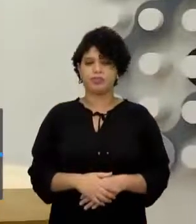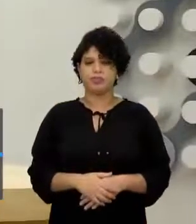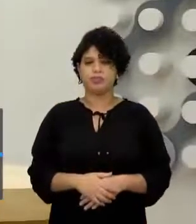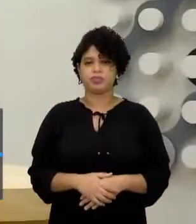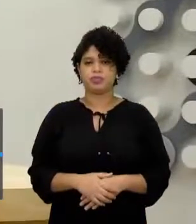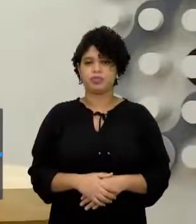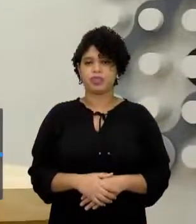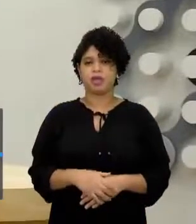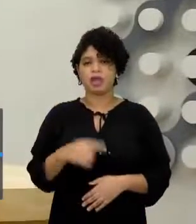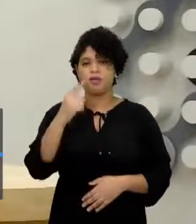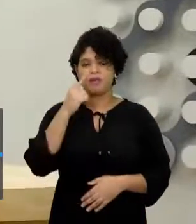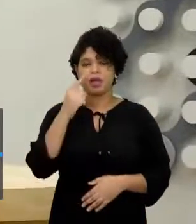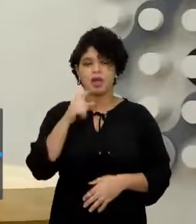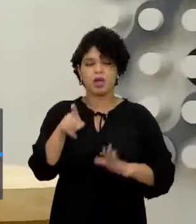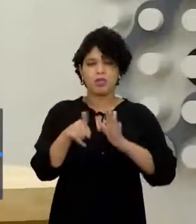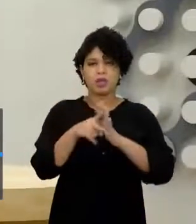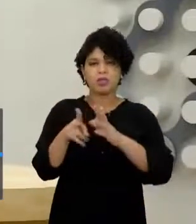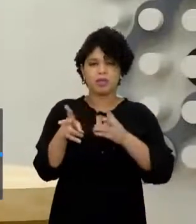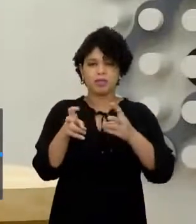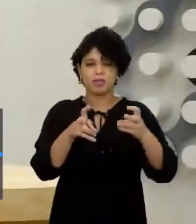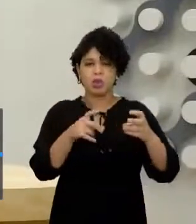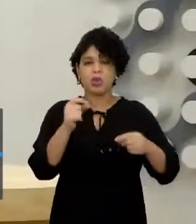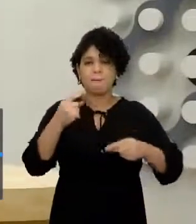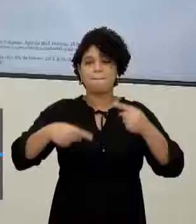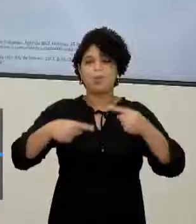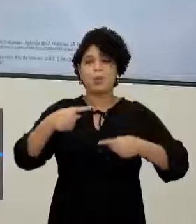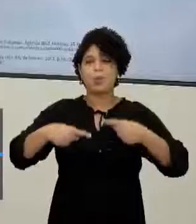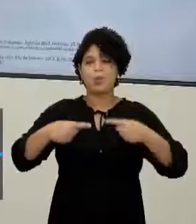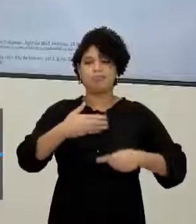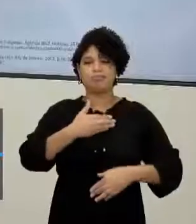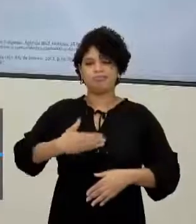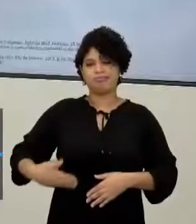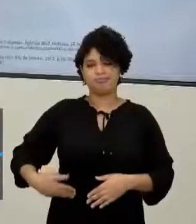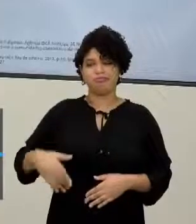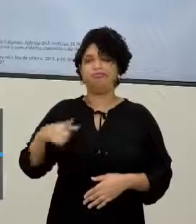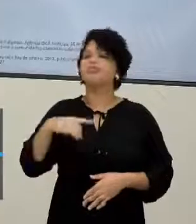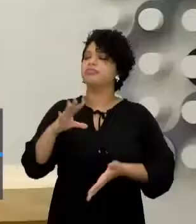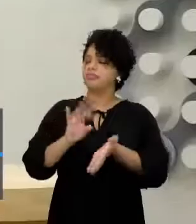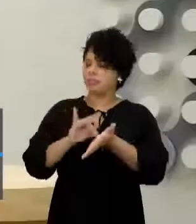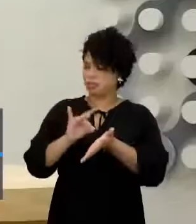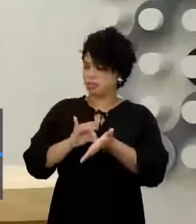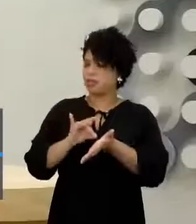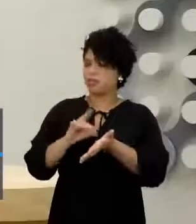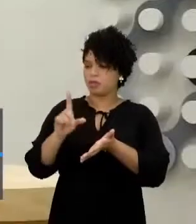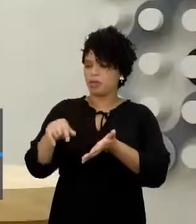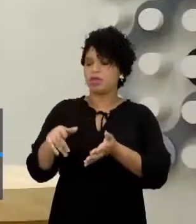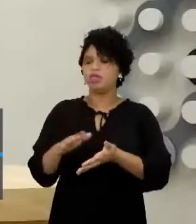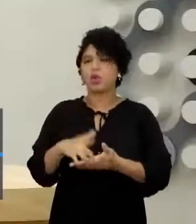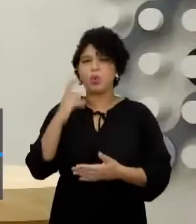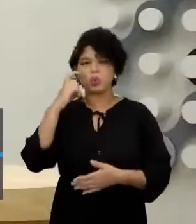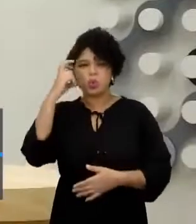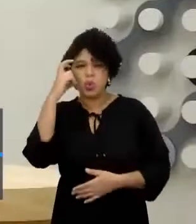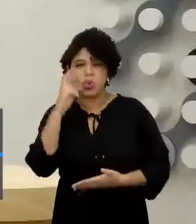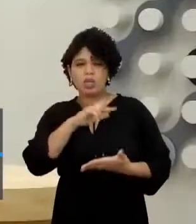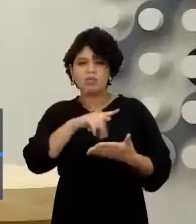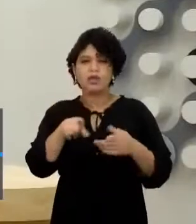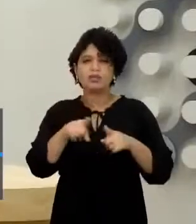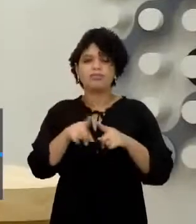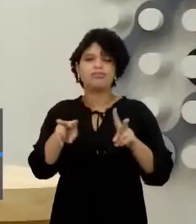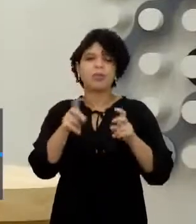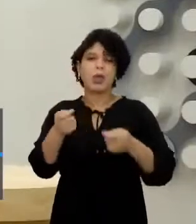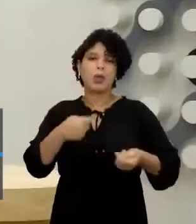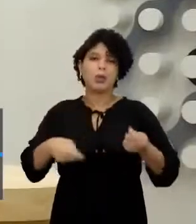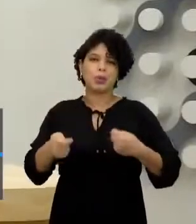a linha O norte para as políticas públicas, Exatamente Sociais Com relação culturais Estudar a questão econômica